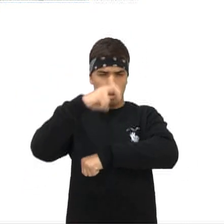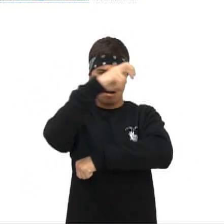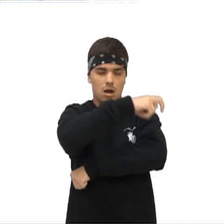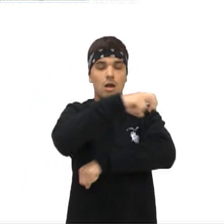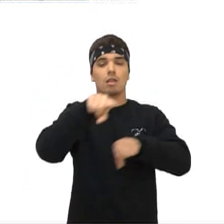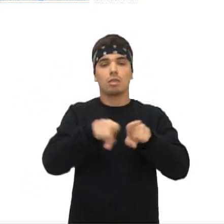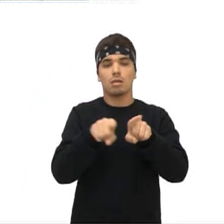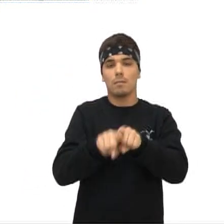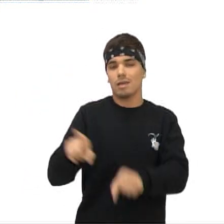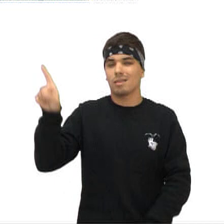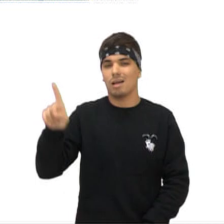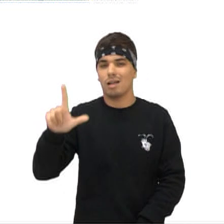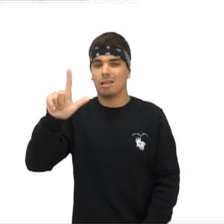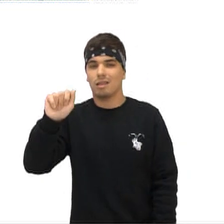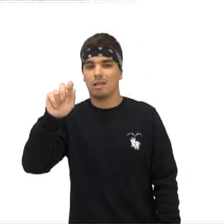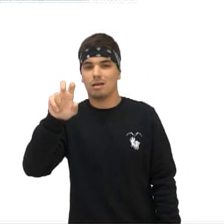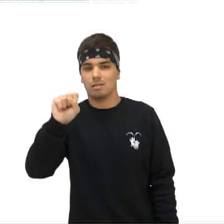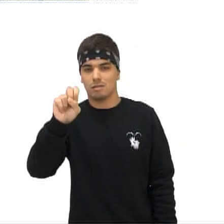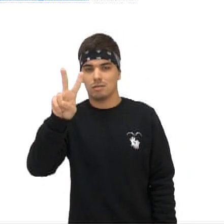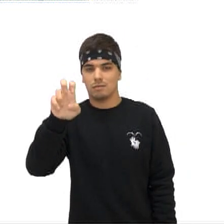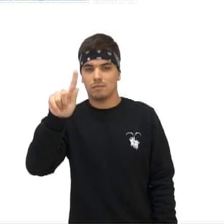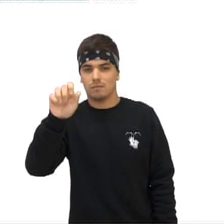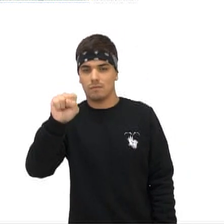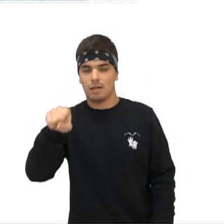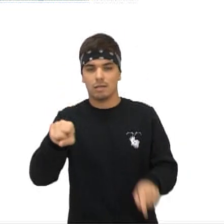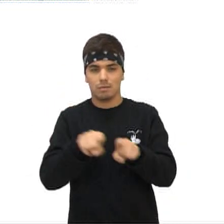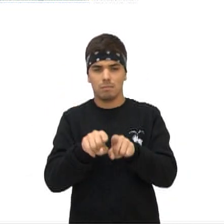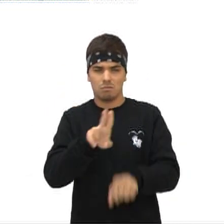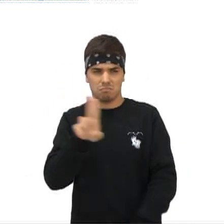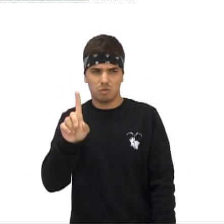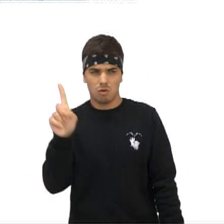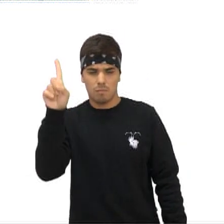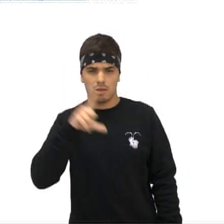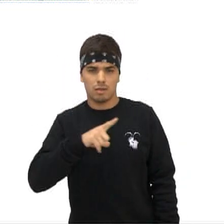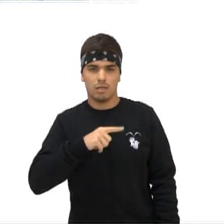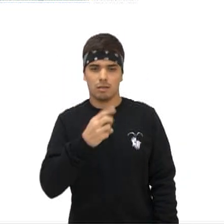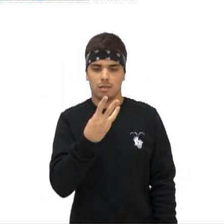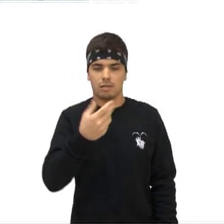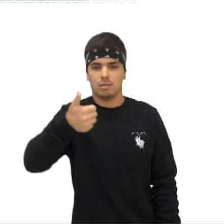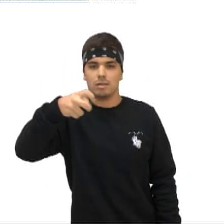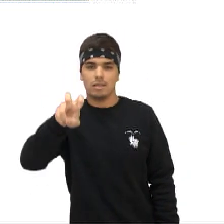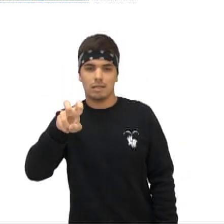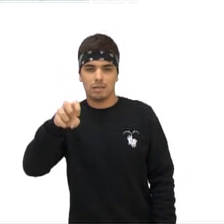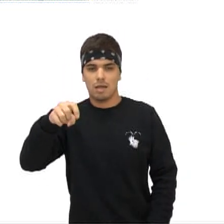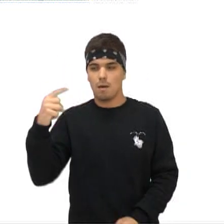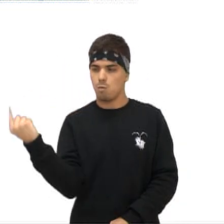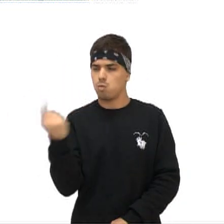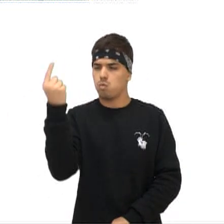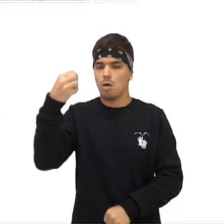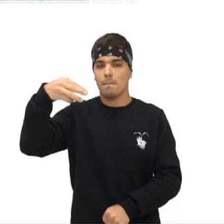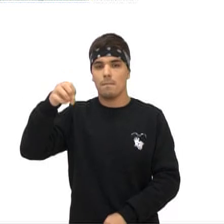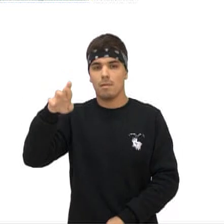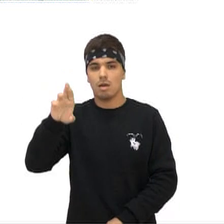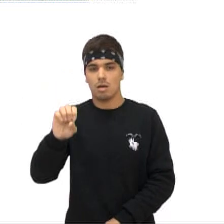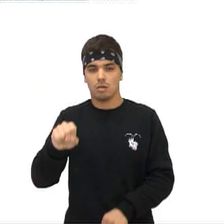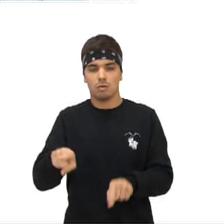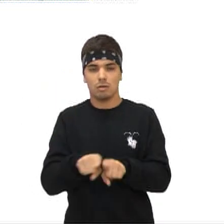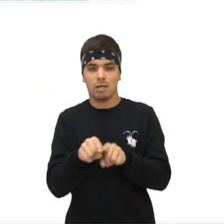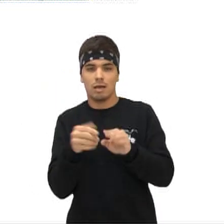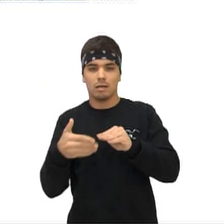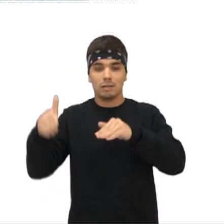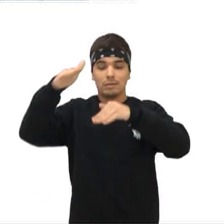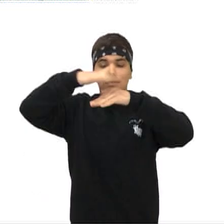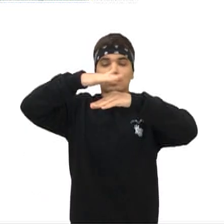um parque em Las Vegas chamado Estratosfera Esse parque se situa a 315 metros de altura Em cima de um dos hotéis